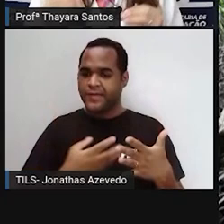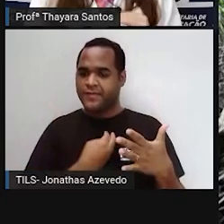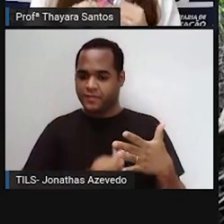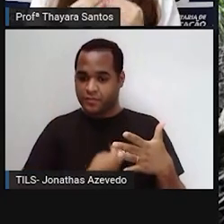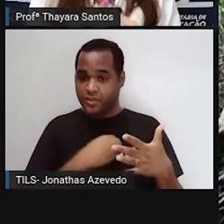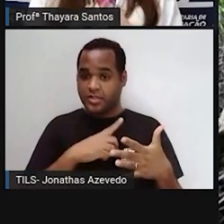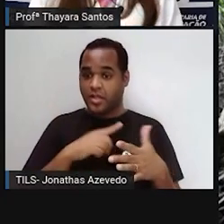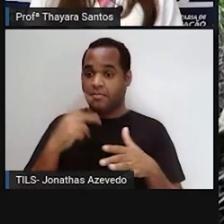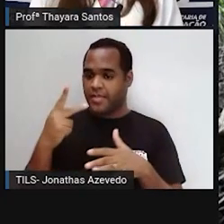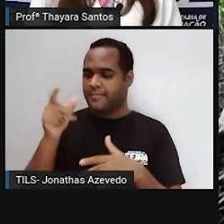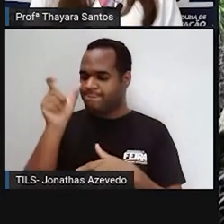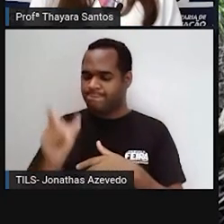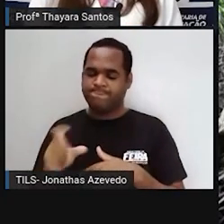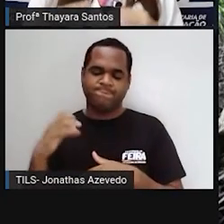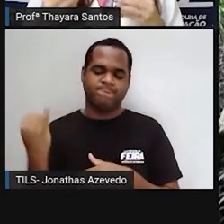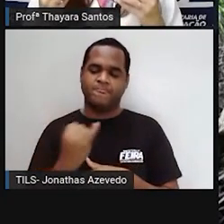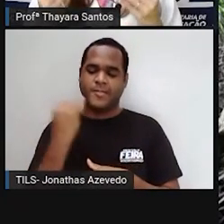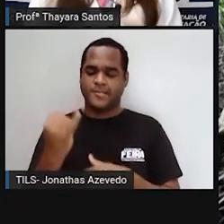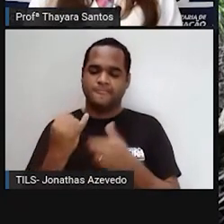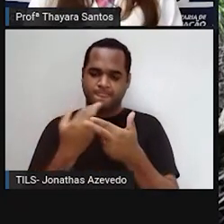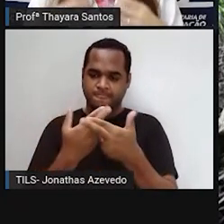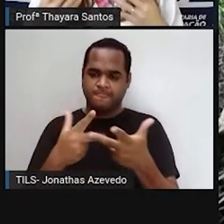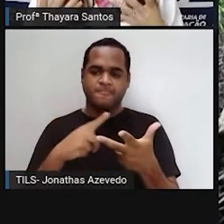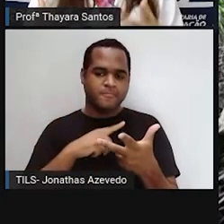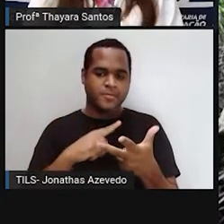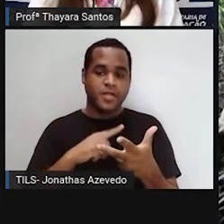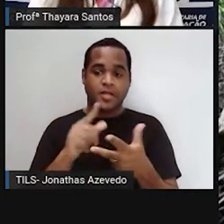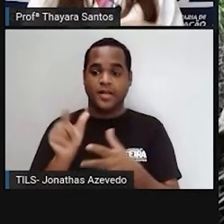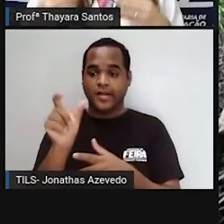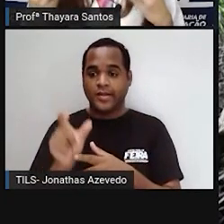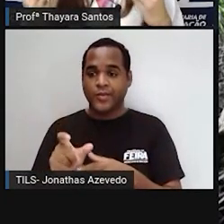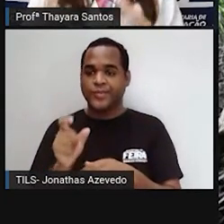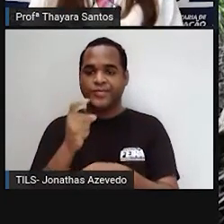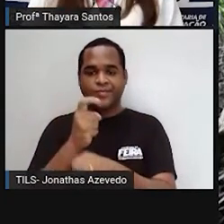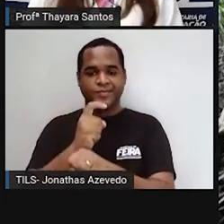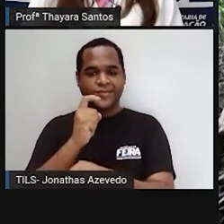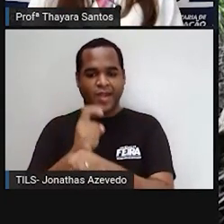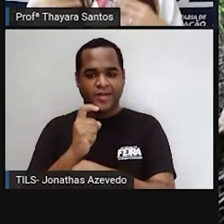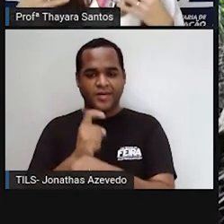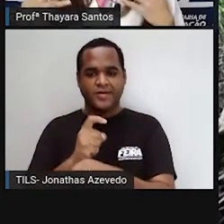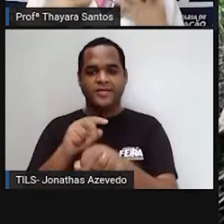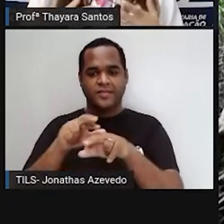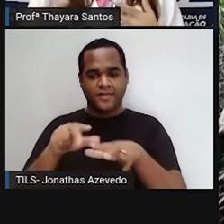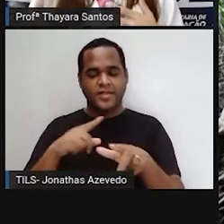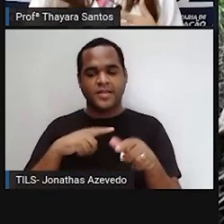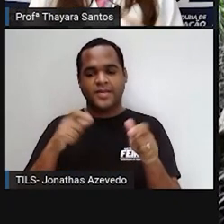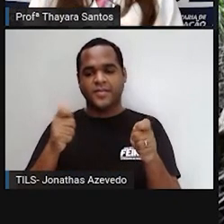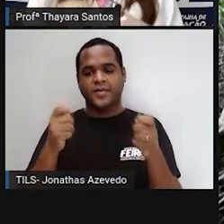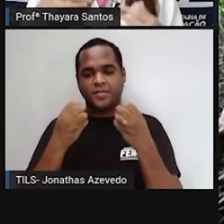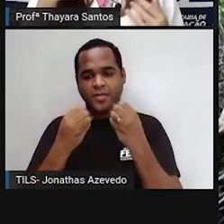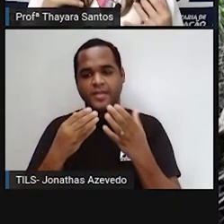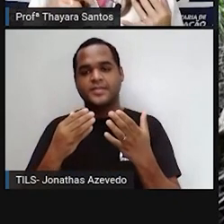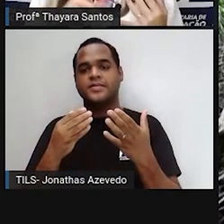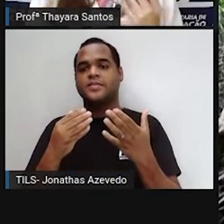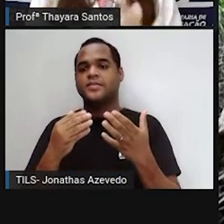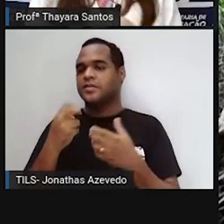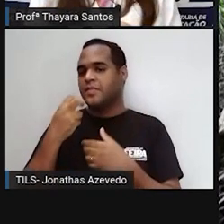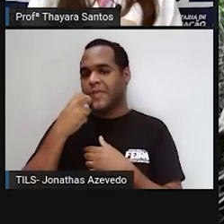Isso é uma característica muito interessante dele. Ele tem um solo argiloso, que é rico em nutrientes, e muitos peixes,